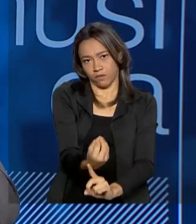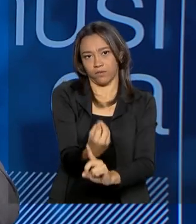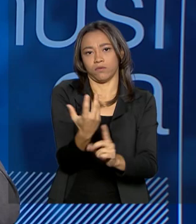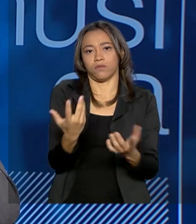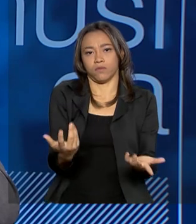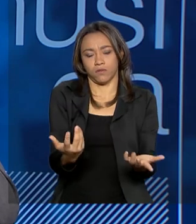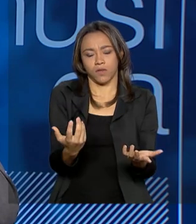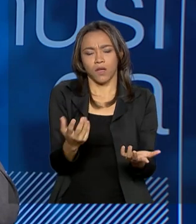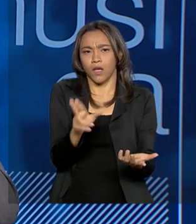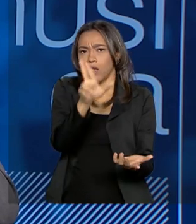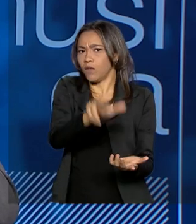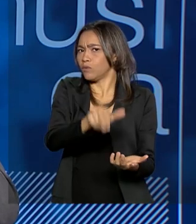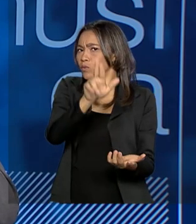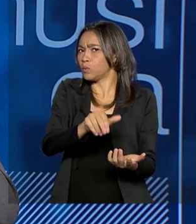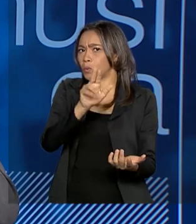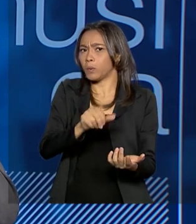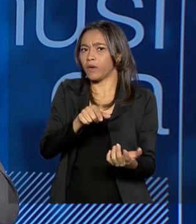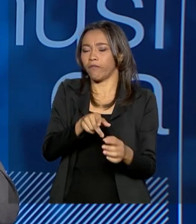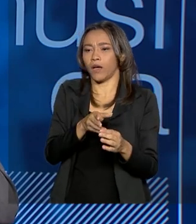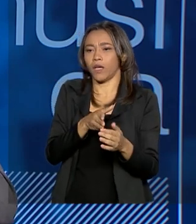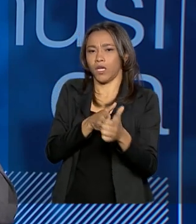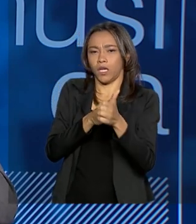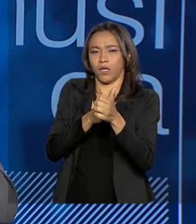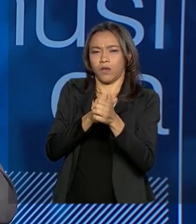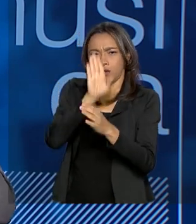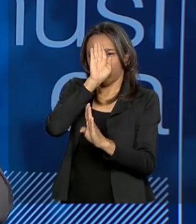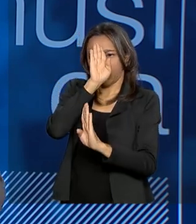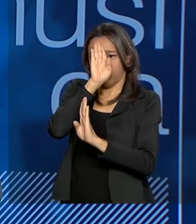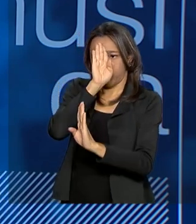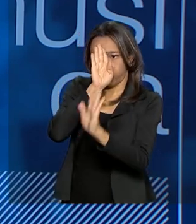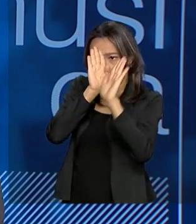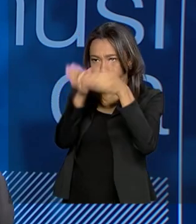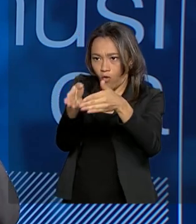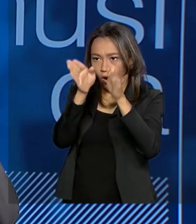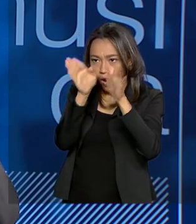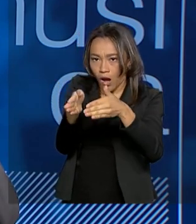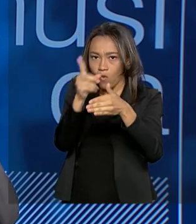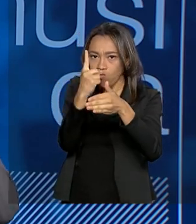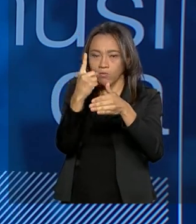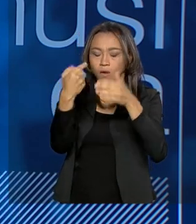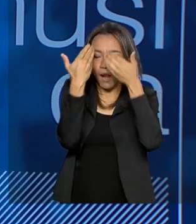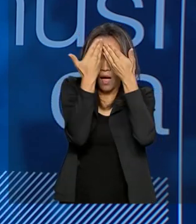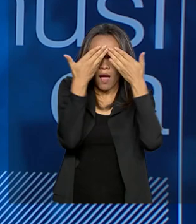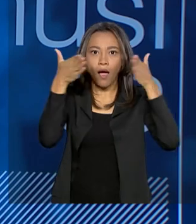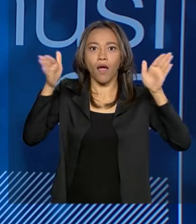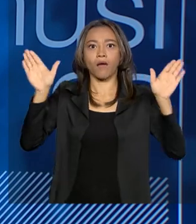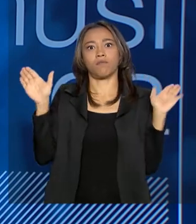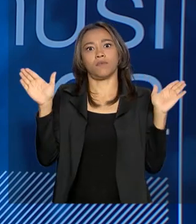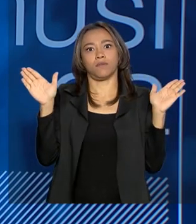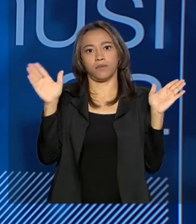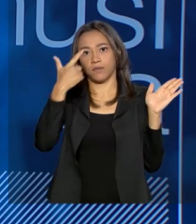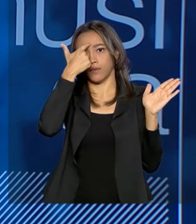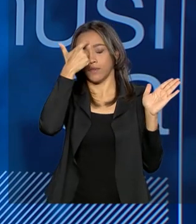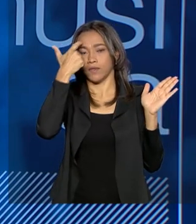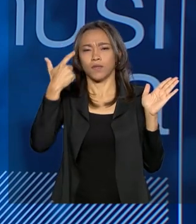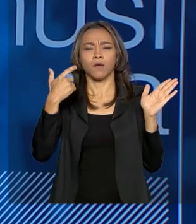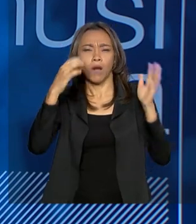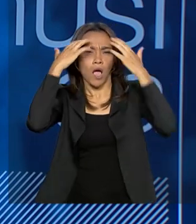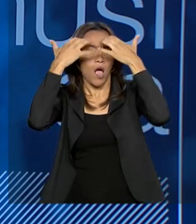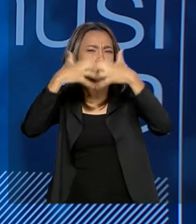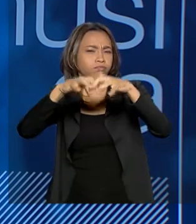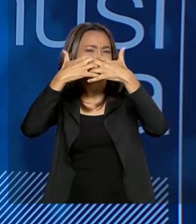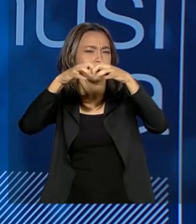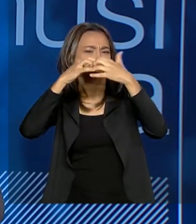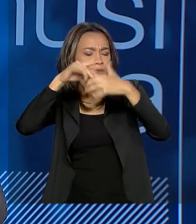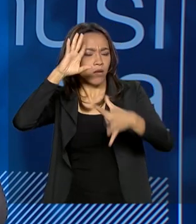ela jamais dirige o pensamento numa direção, pelo contrário, ela emancipa o espectador para que ele chegue às suas